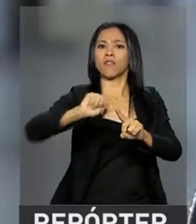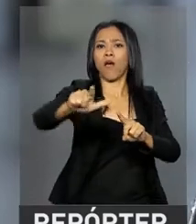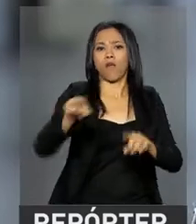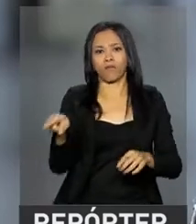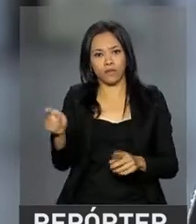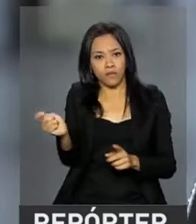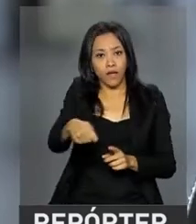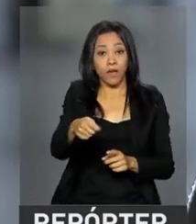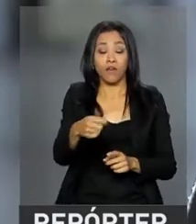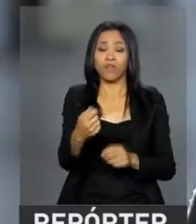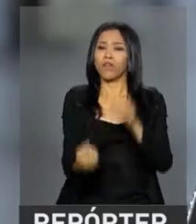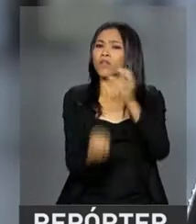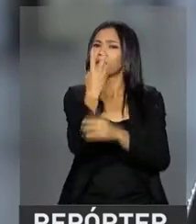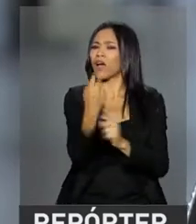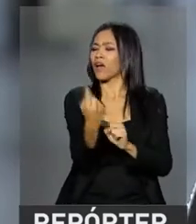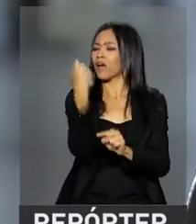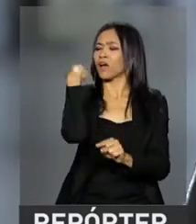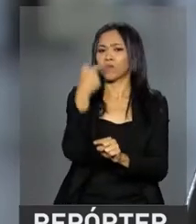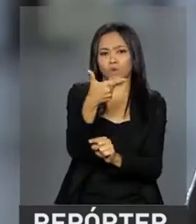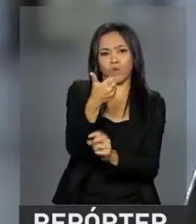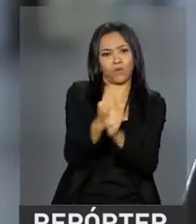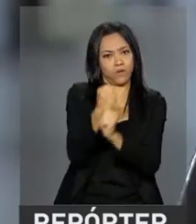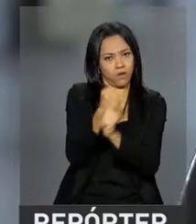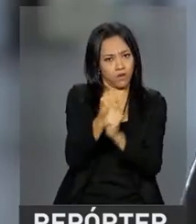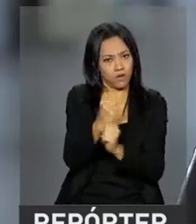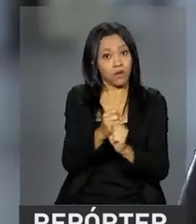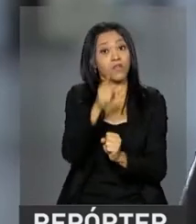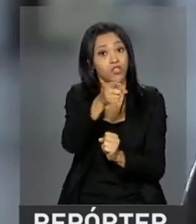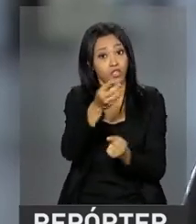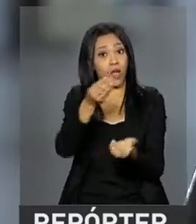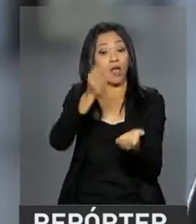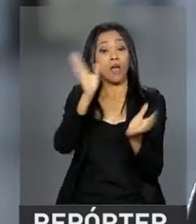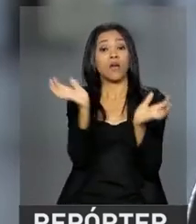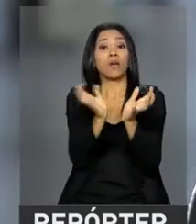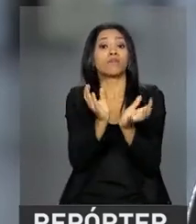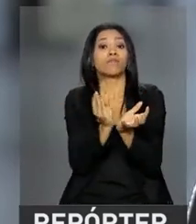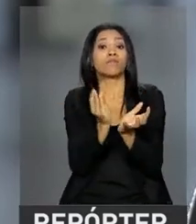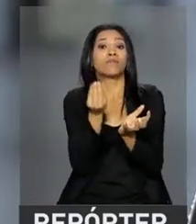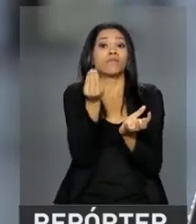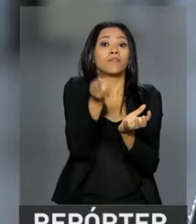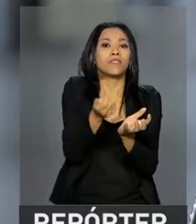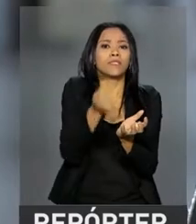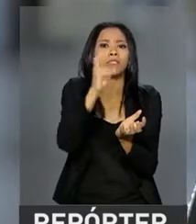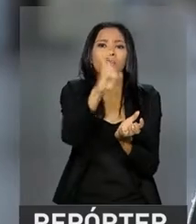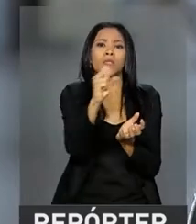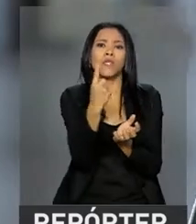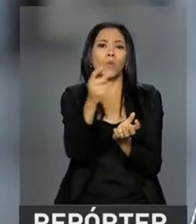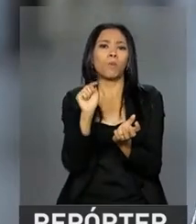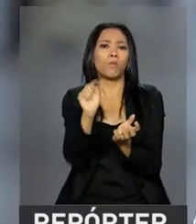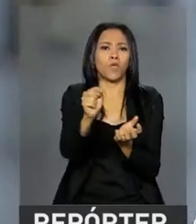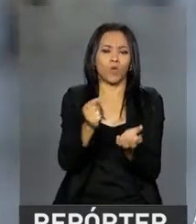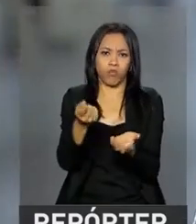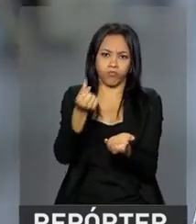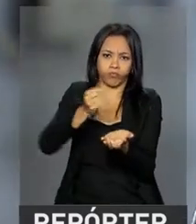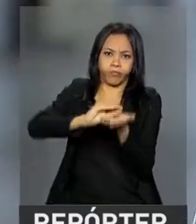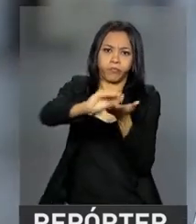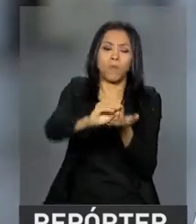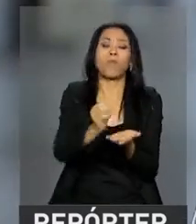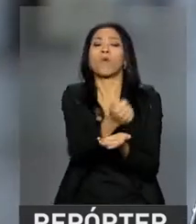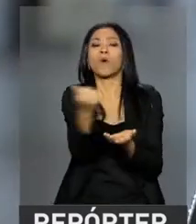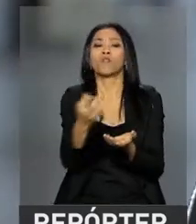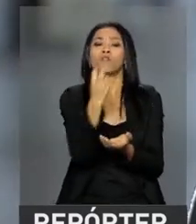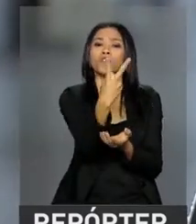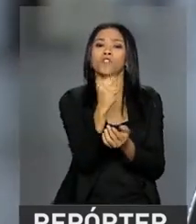foi criado há 12 anos, o Bolsa Atleta já concedeu cerca de 51 mil bolsas para quase 21 mil